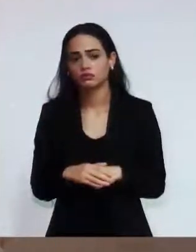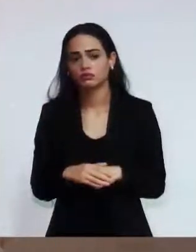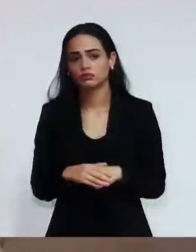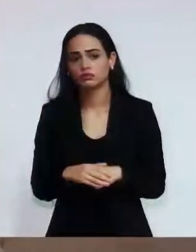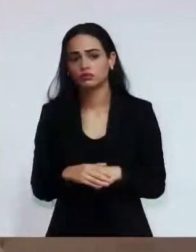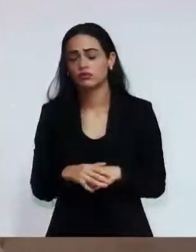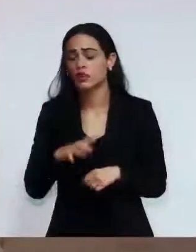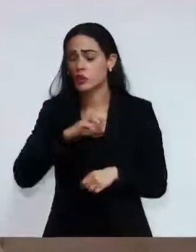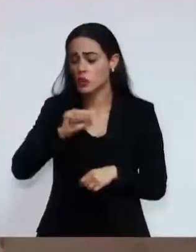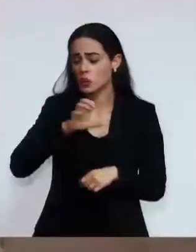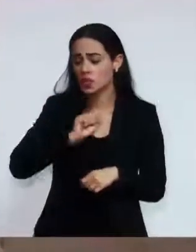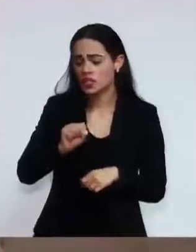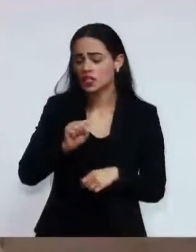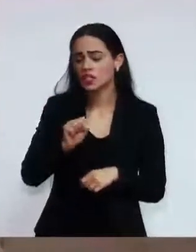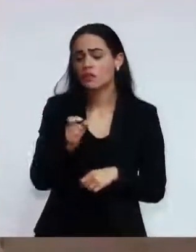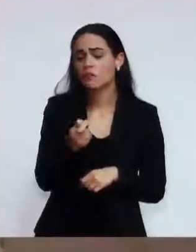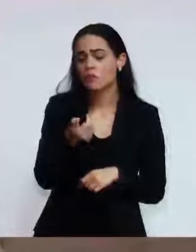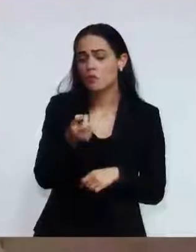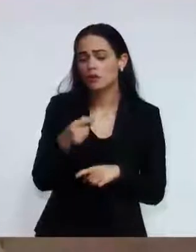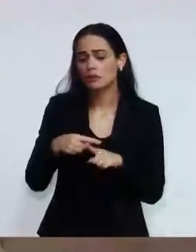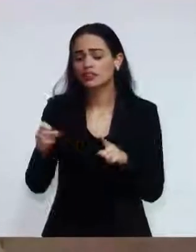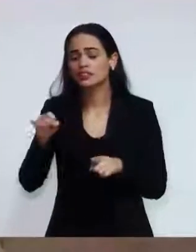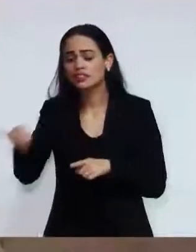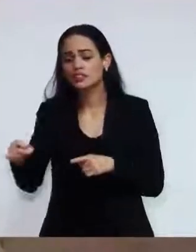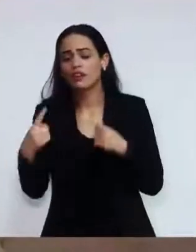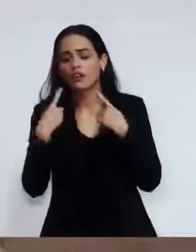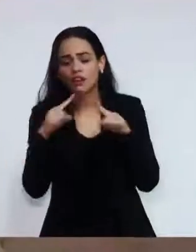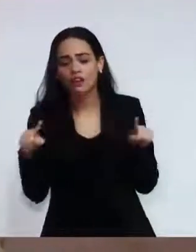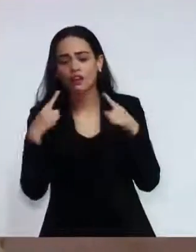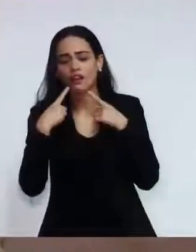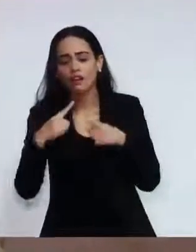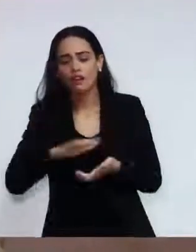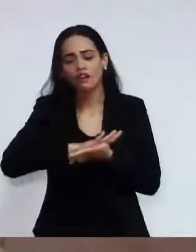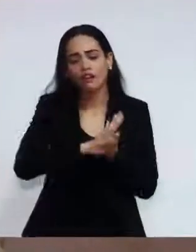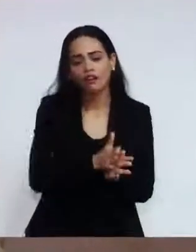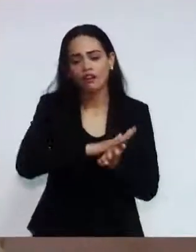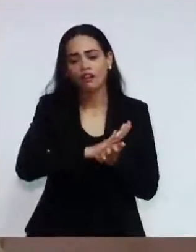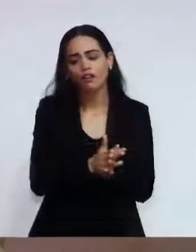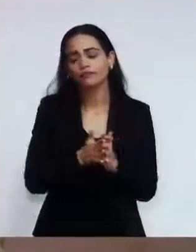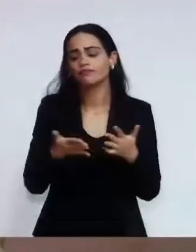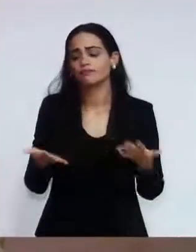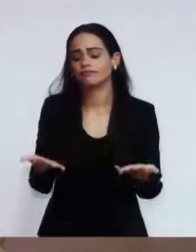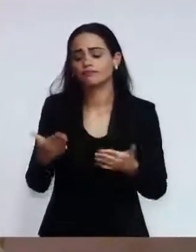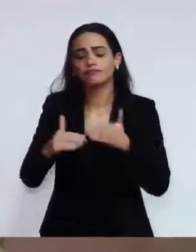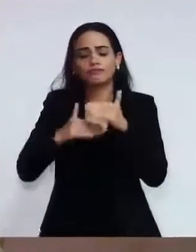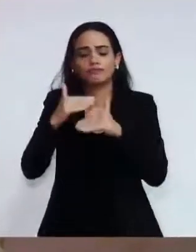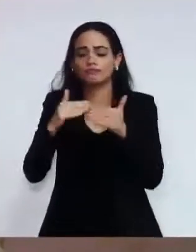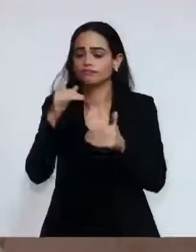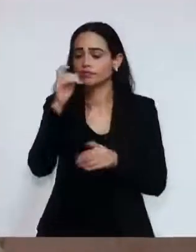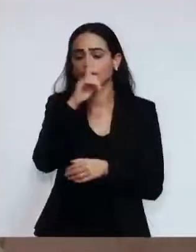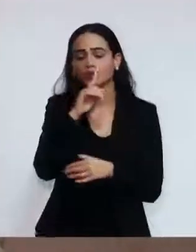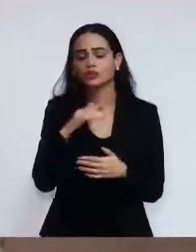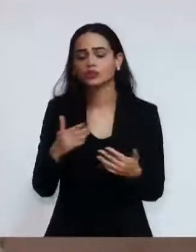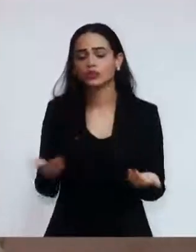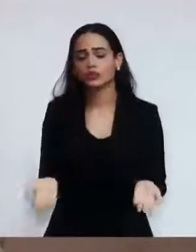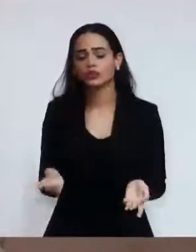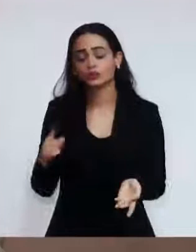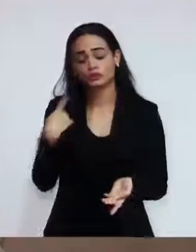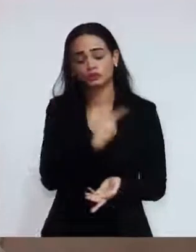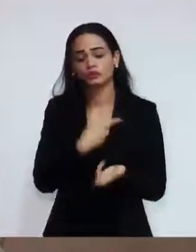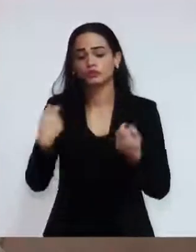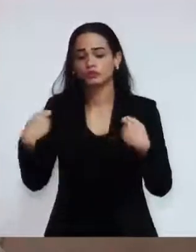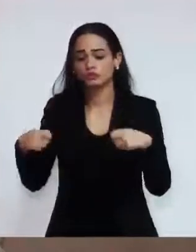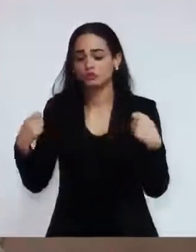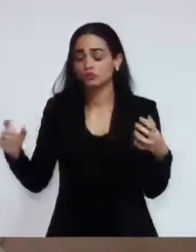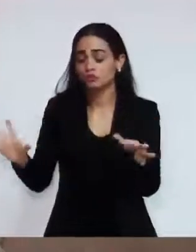só massacrando, massacrando, massacrando, fica difícil. Eu acho que se unem forças para fazer da nossa Guarda Municipal, que